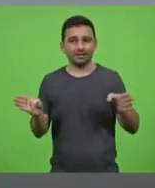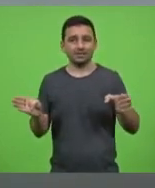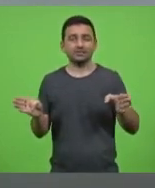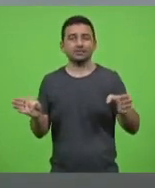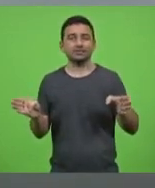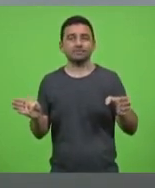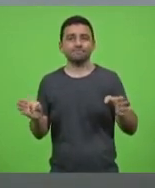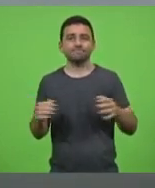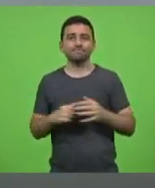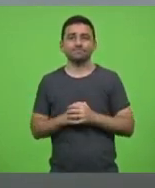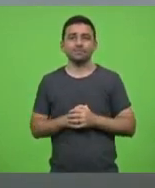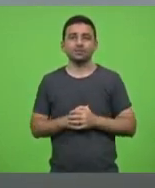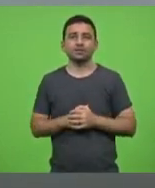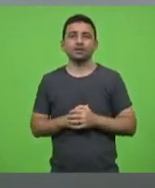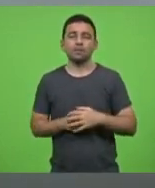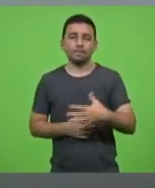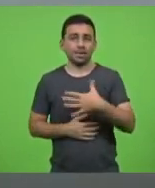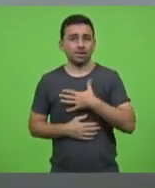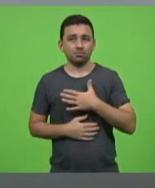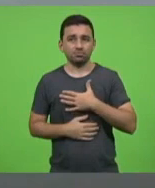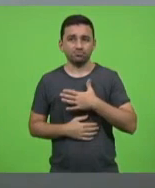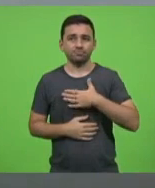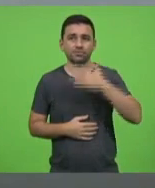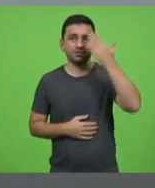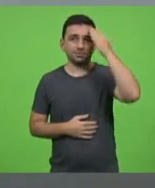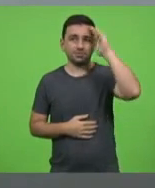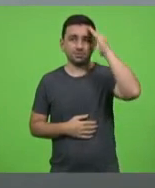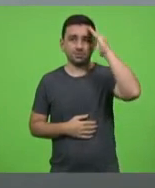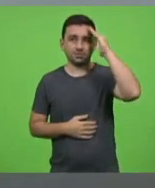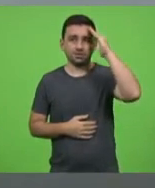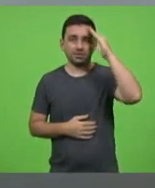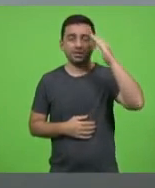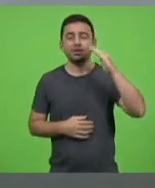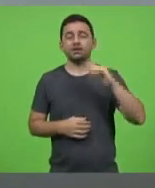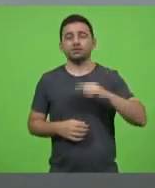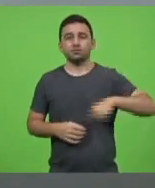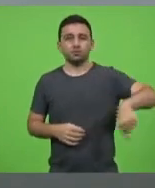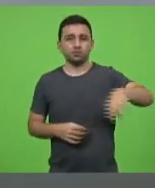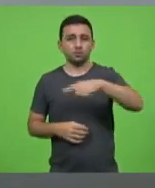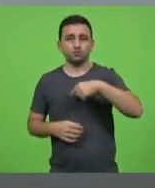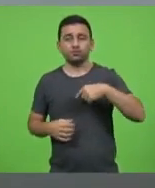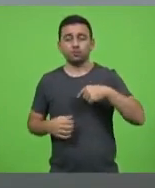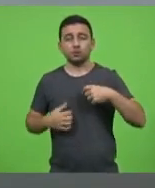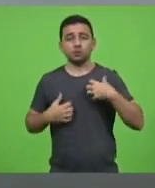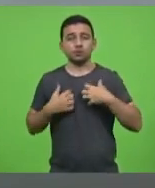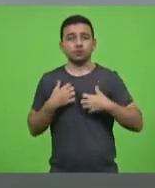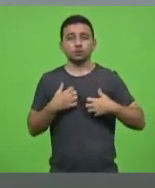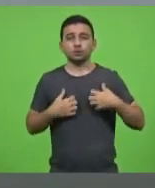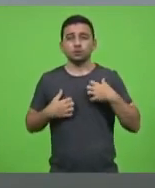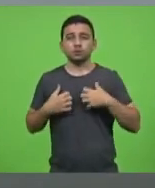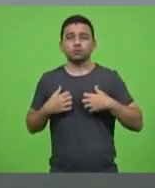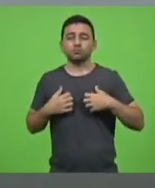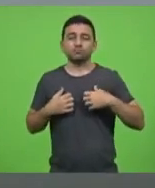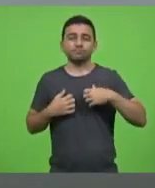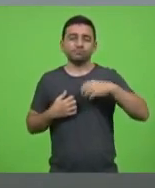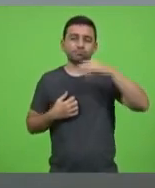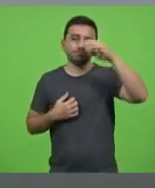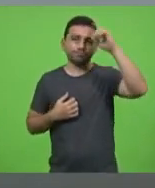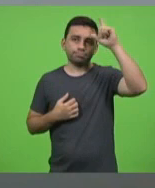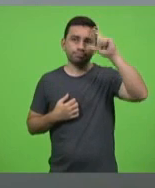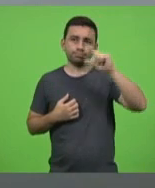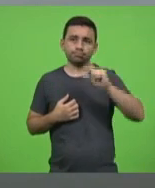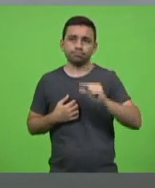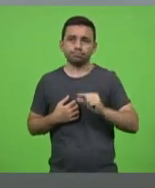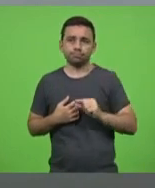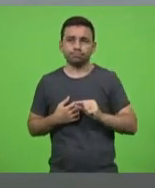no meu entender os ânimos vão arrefecendo vão diminuindo né para que todos